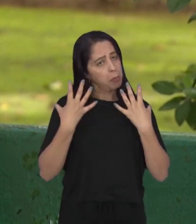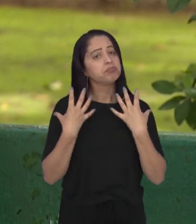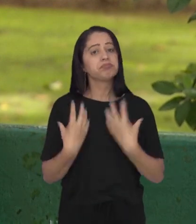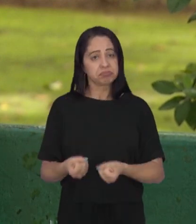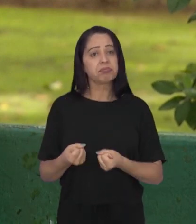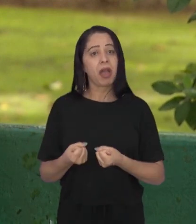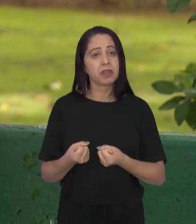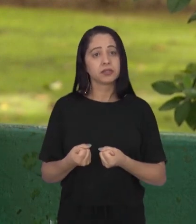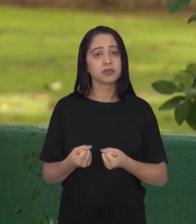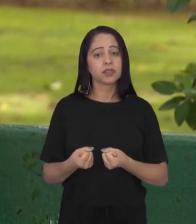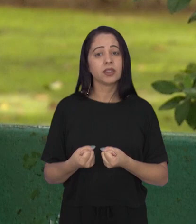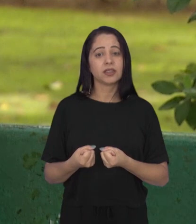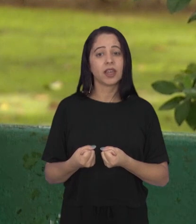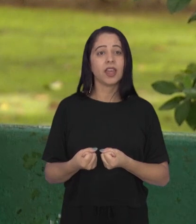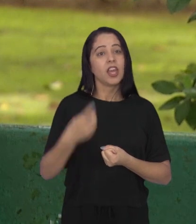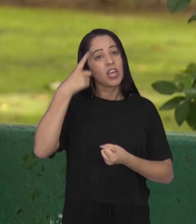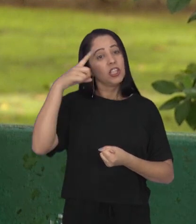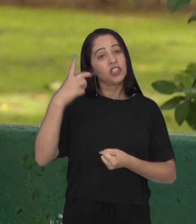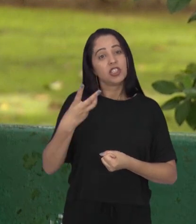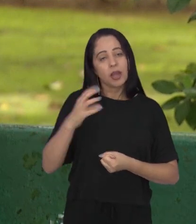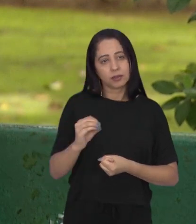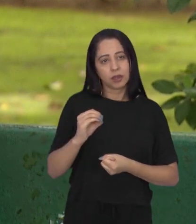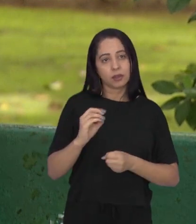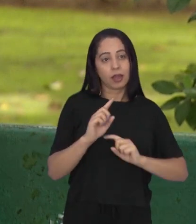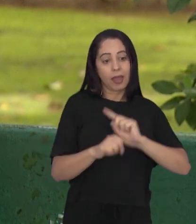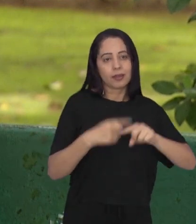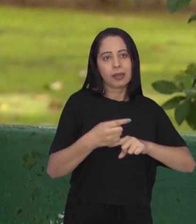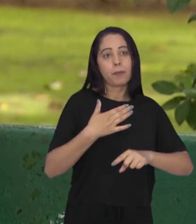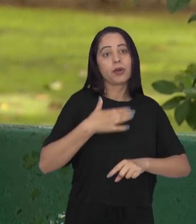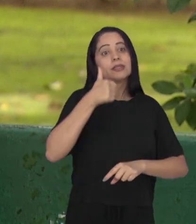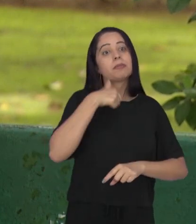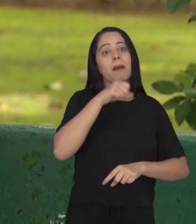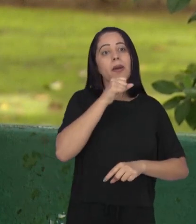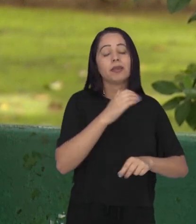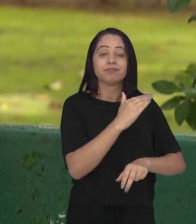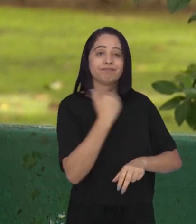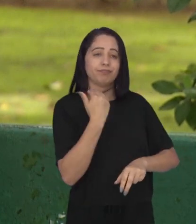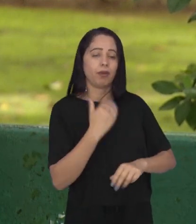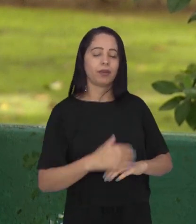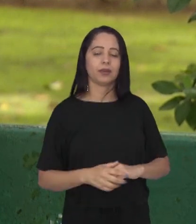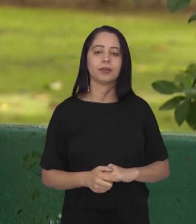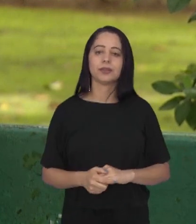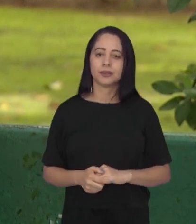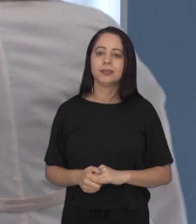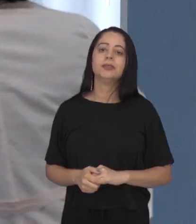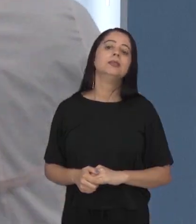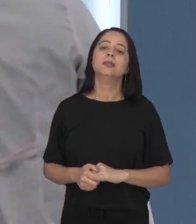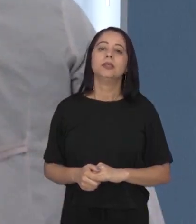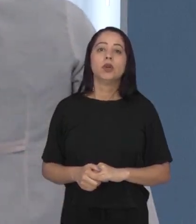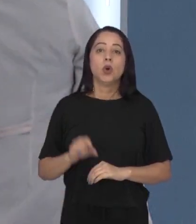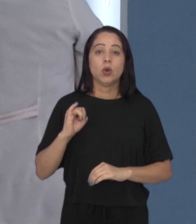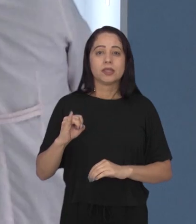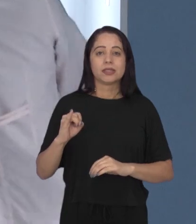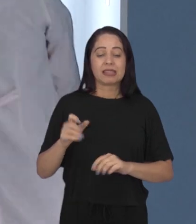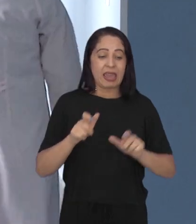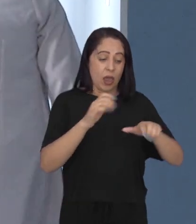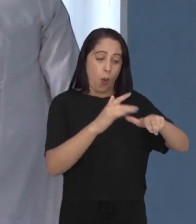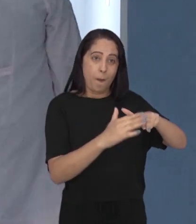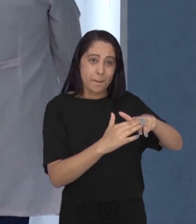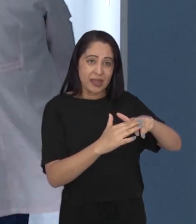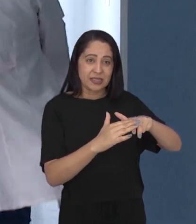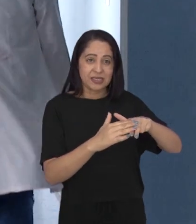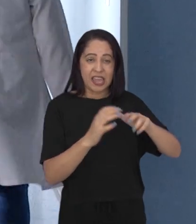aí que eu conheci o Dr. Léo, que foi no dia 30, né, e daí então até o dia 4 ele esteve do meu lado. Nos casos de morte